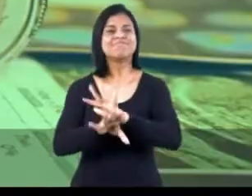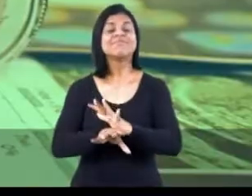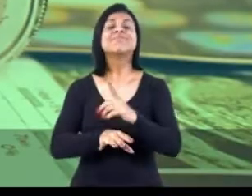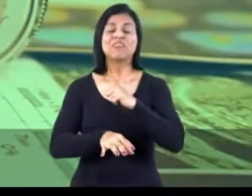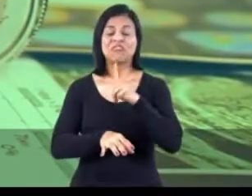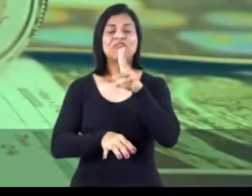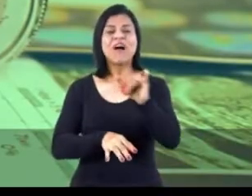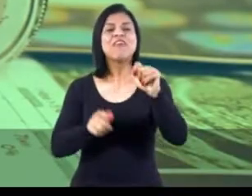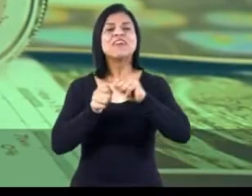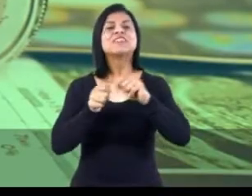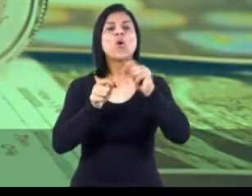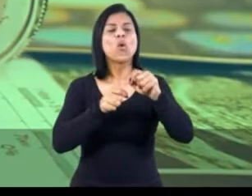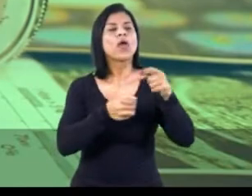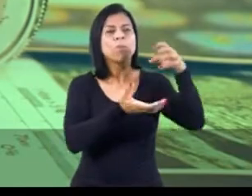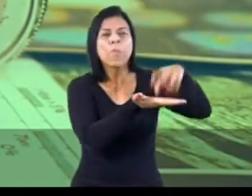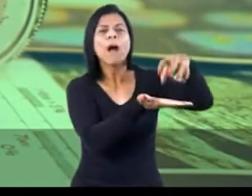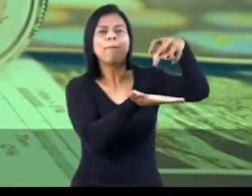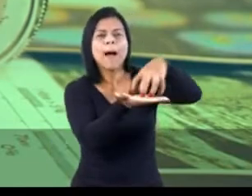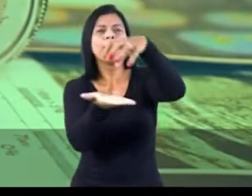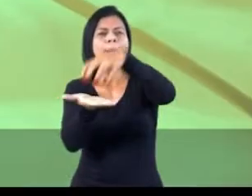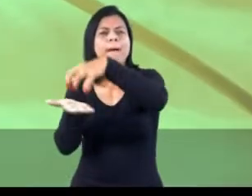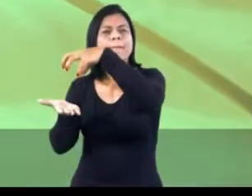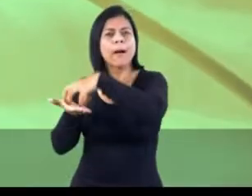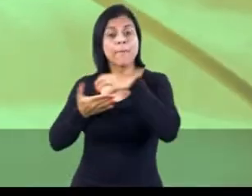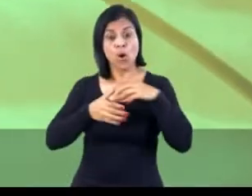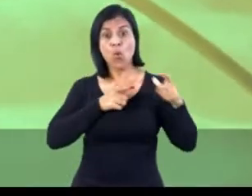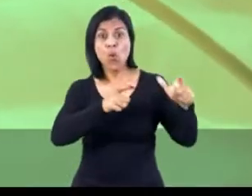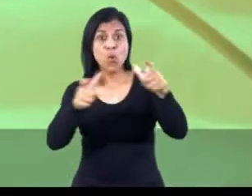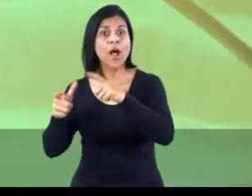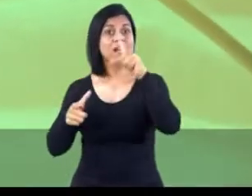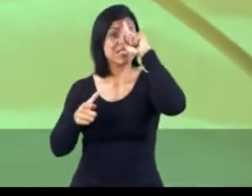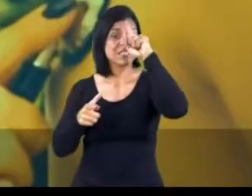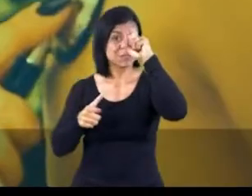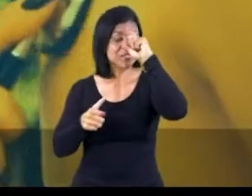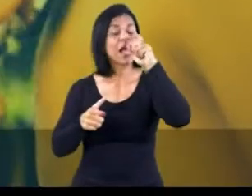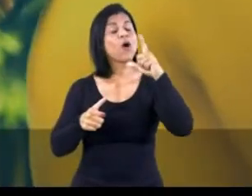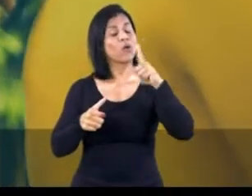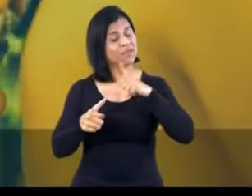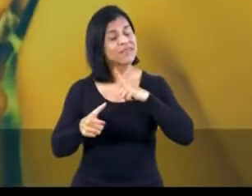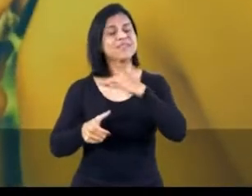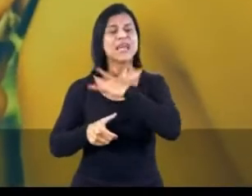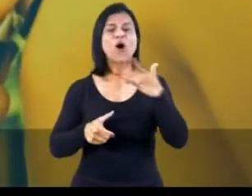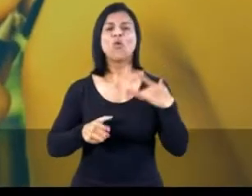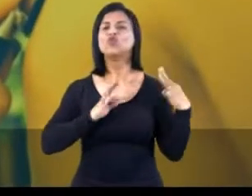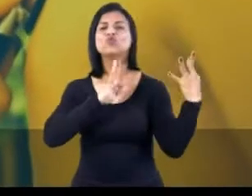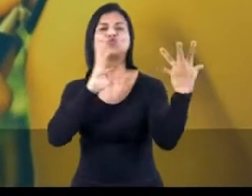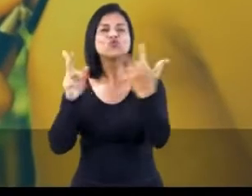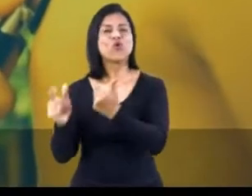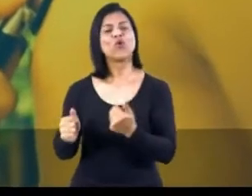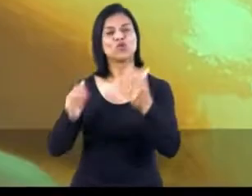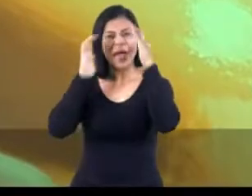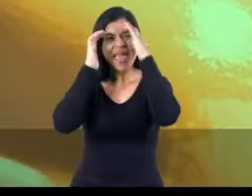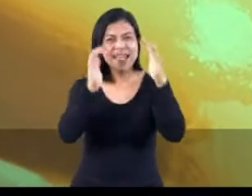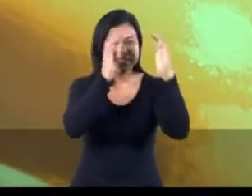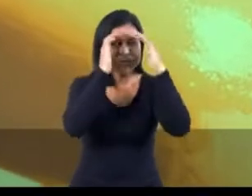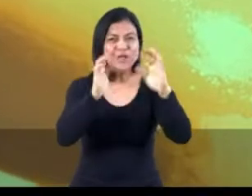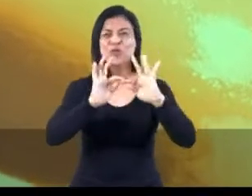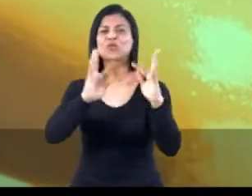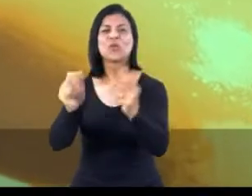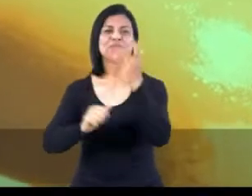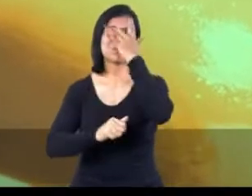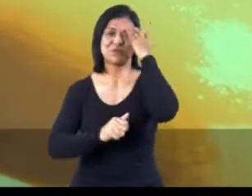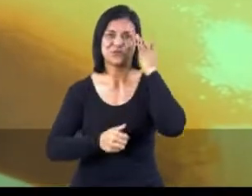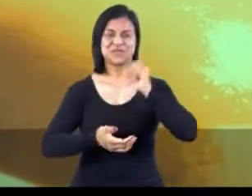descentralizar o sistema de saúde, levando para o interior a oportunidade de um atendimento digno e de respeito com o